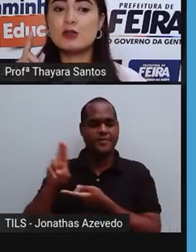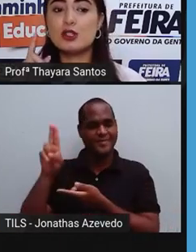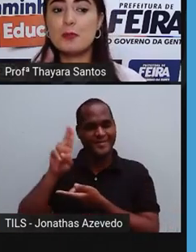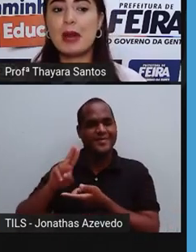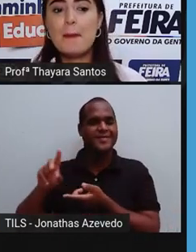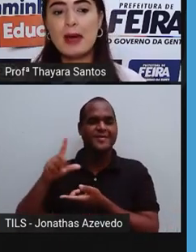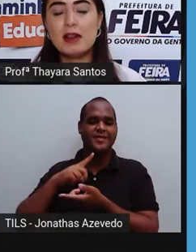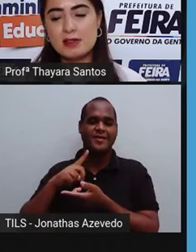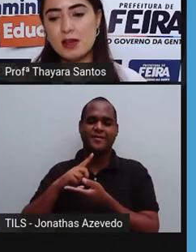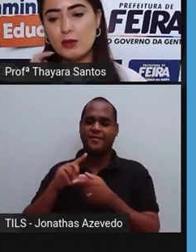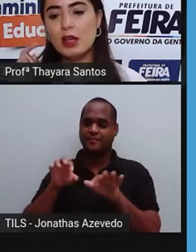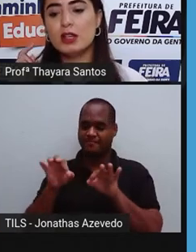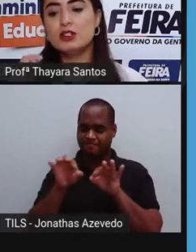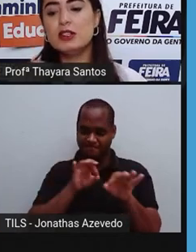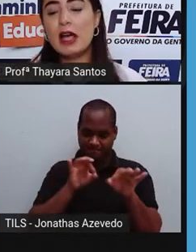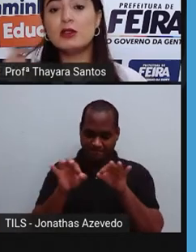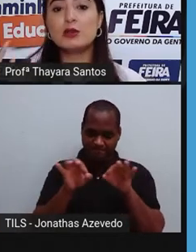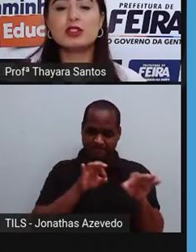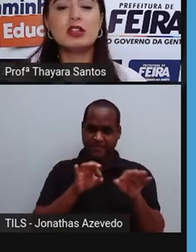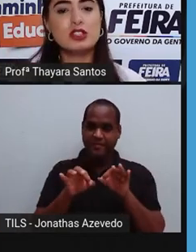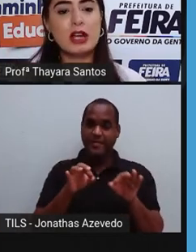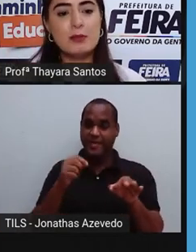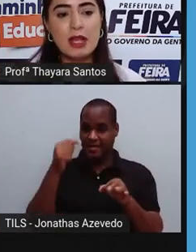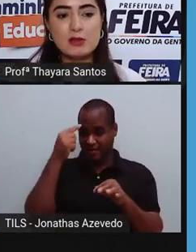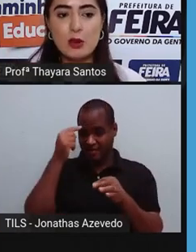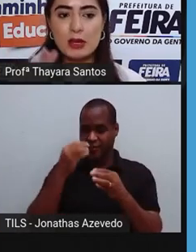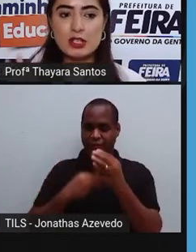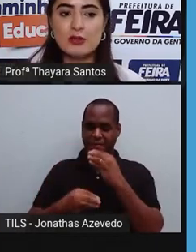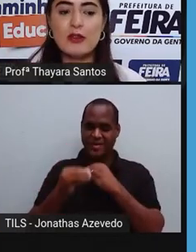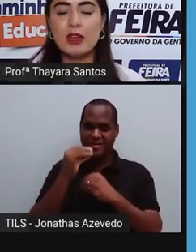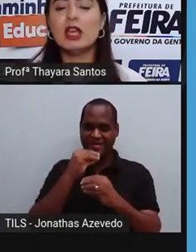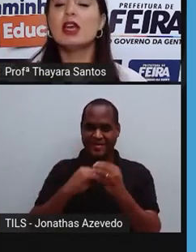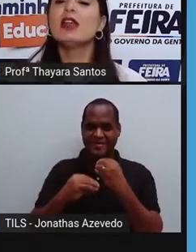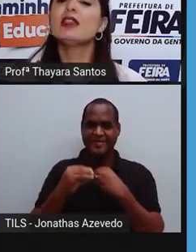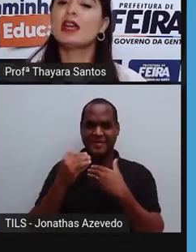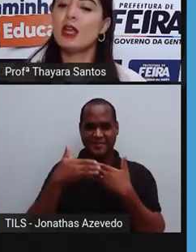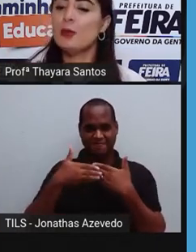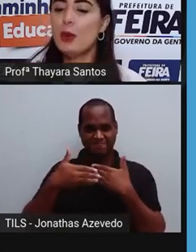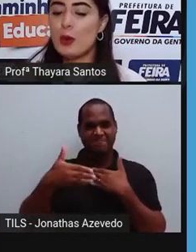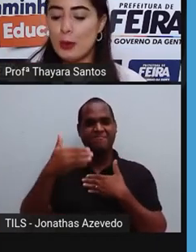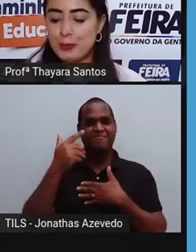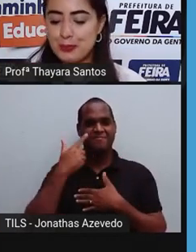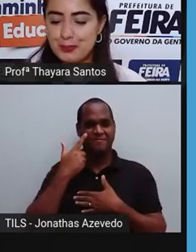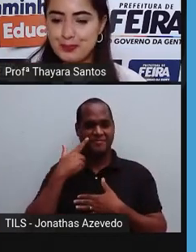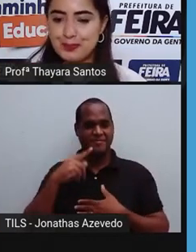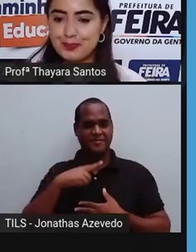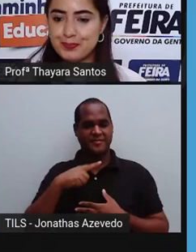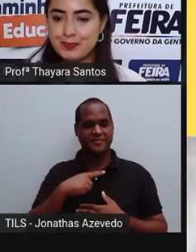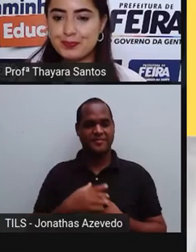processo de preparação na indústria de alimentos, como a gente vai ver daqui a pouco.